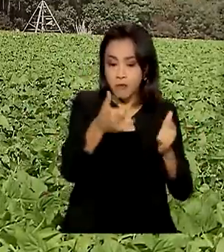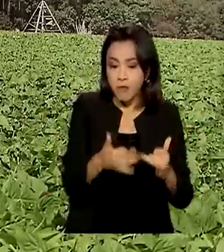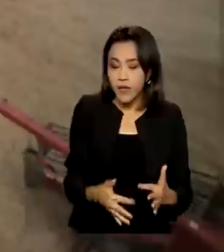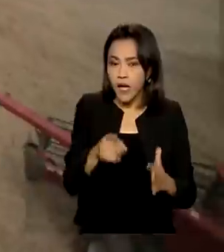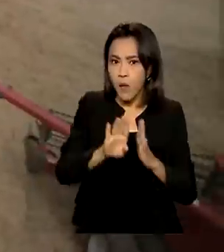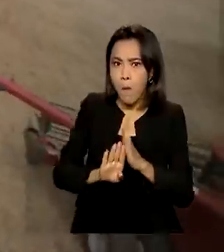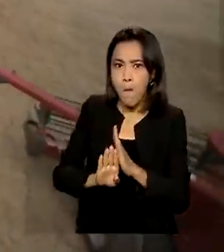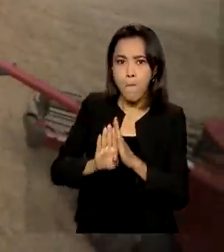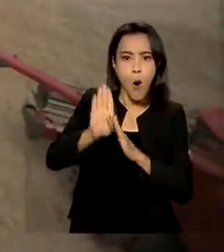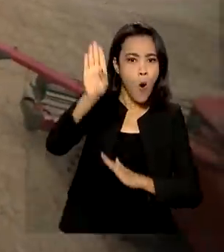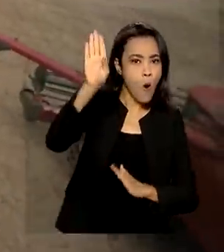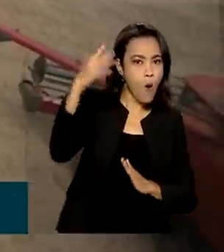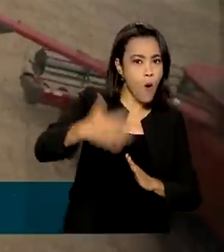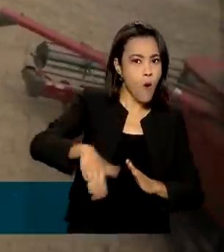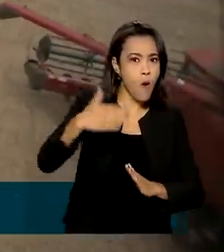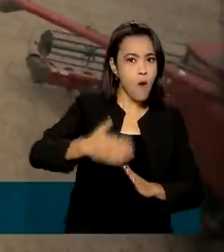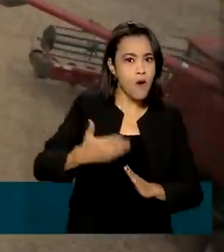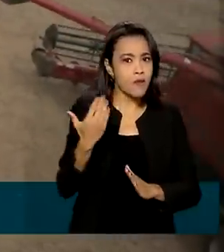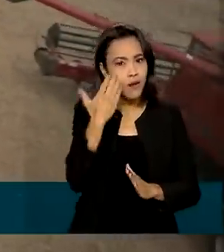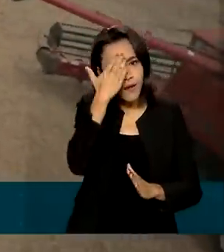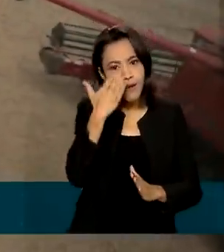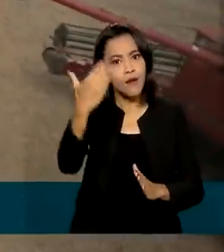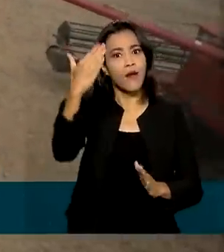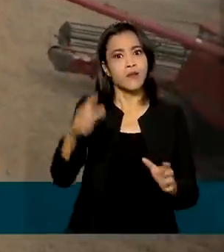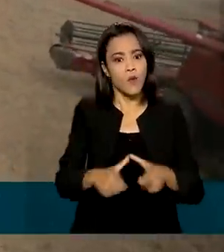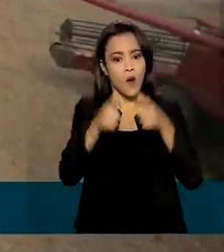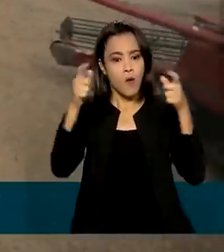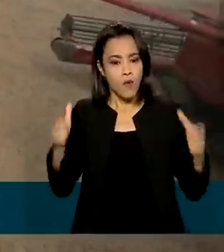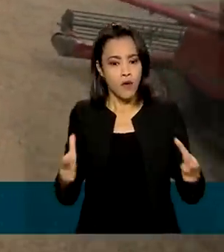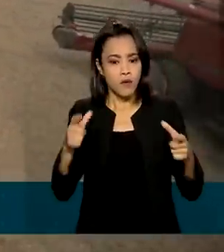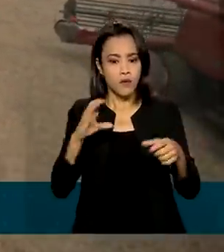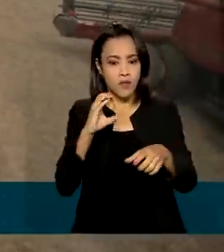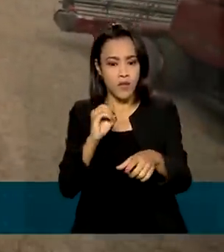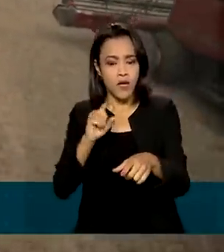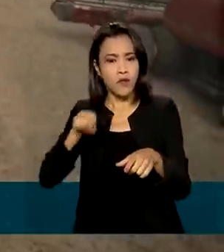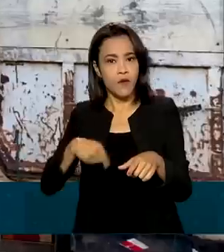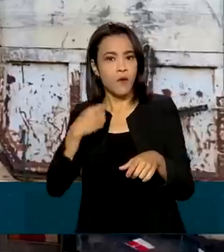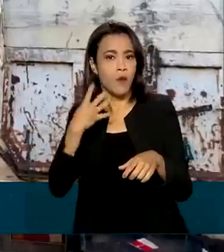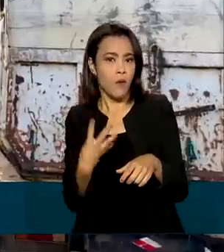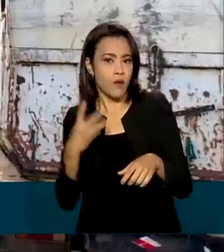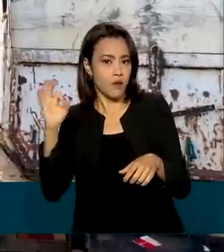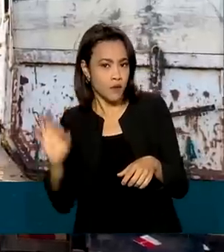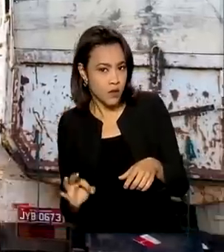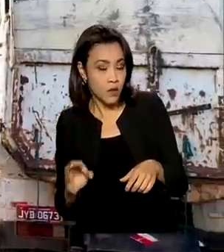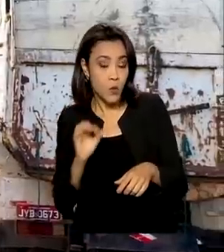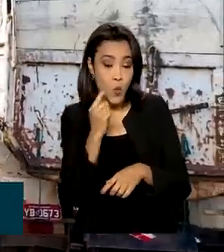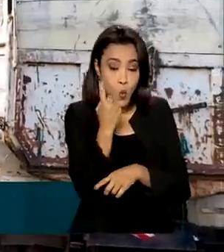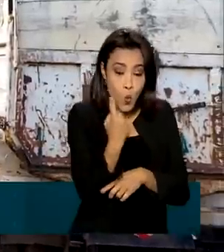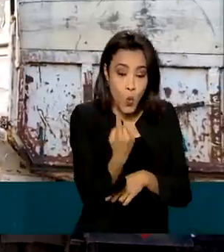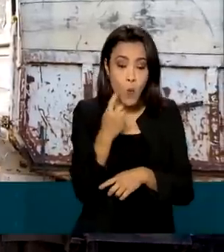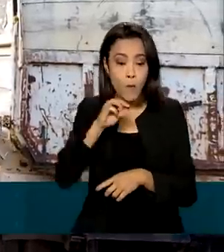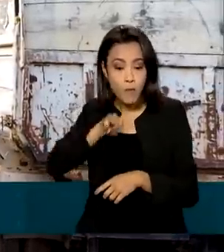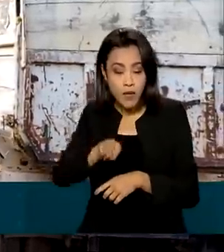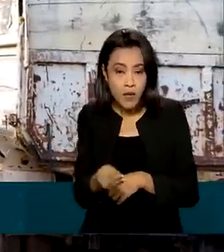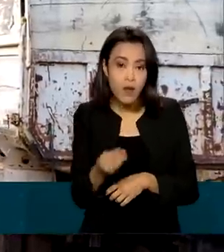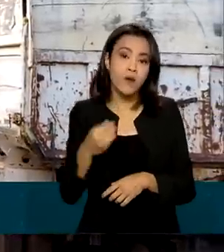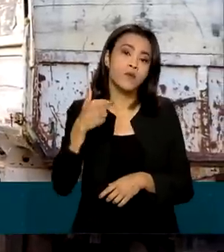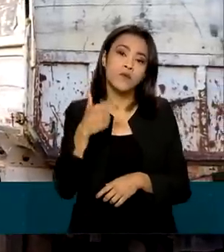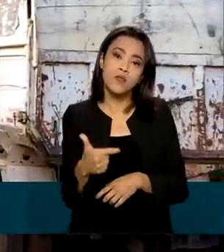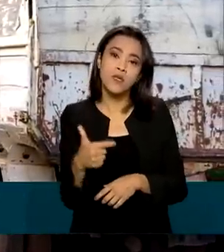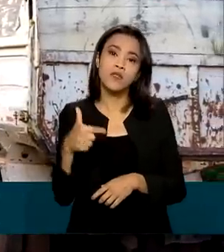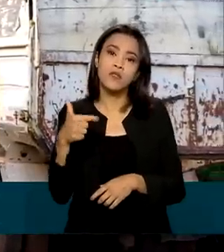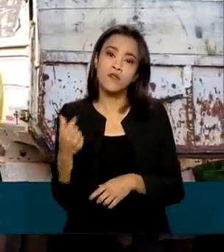recorte graças ao aumento da produção em 0,4%, 1 milhão 220 mil